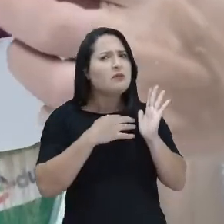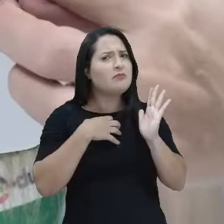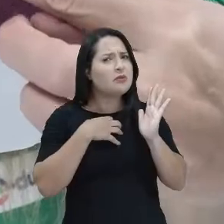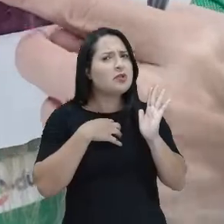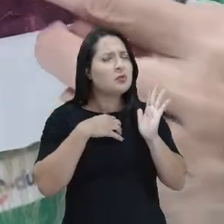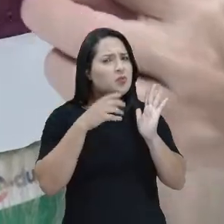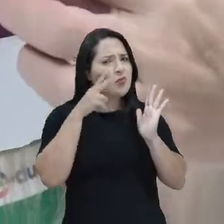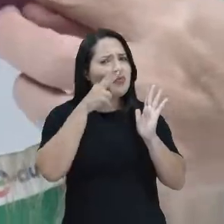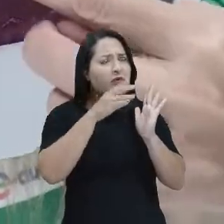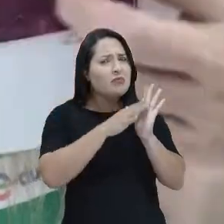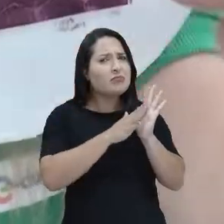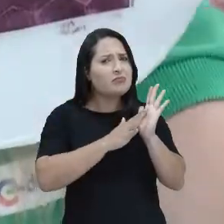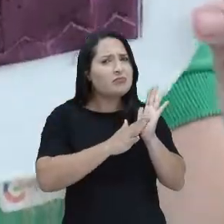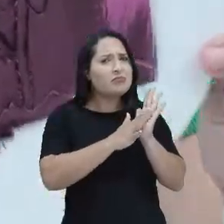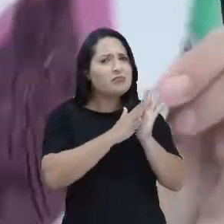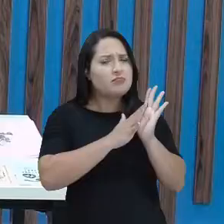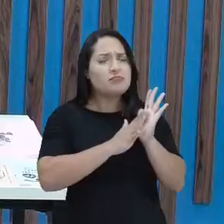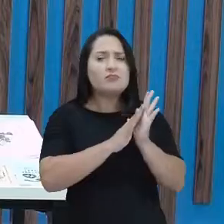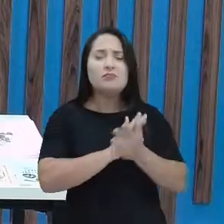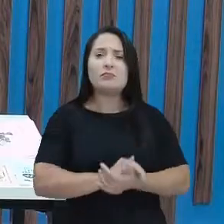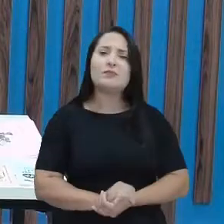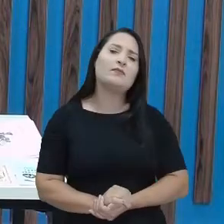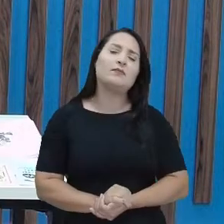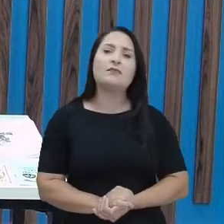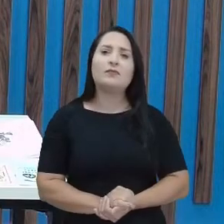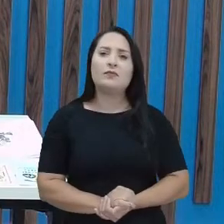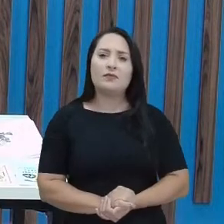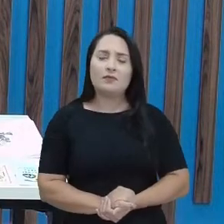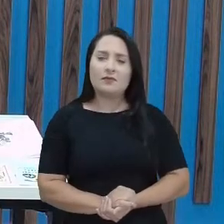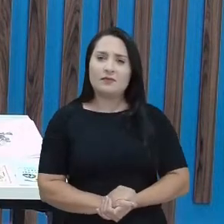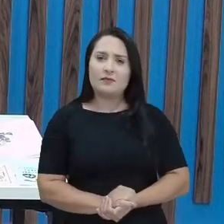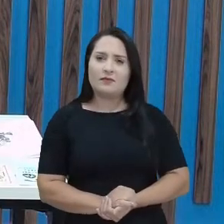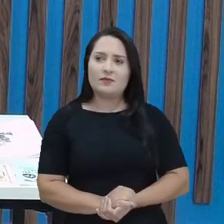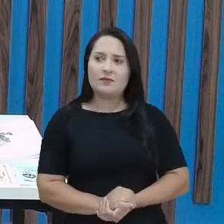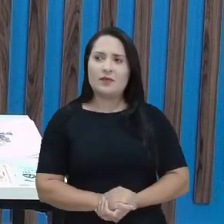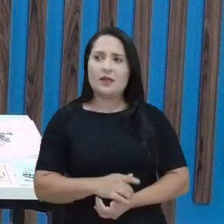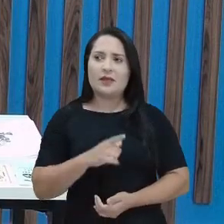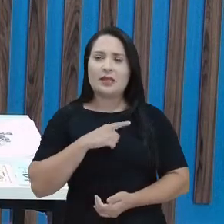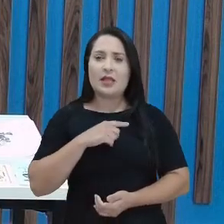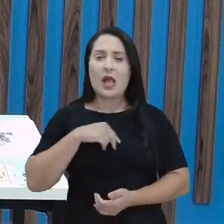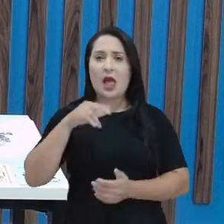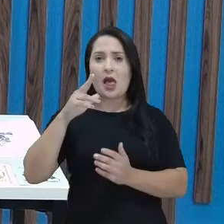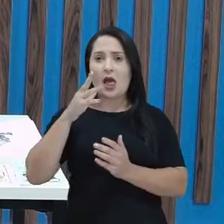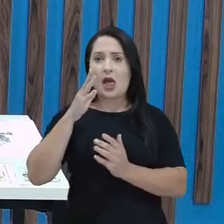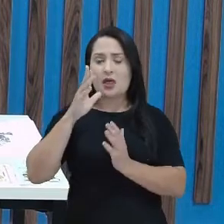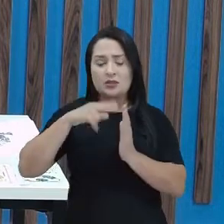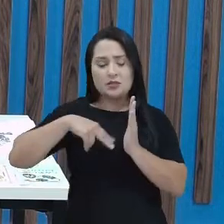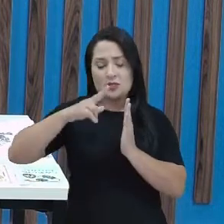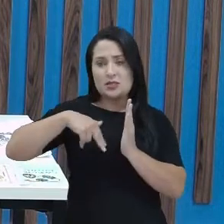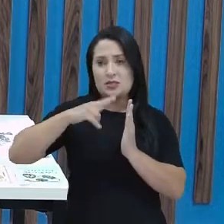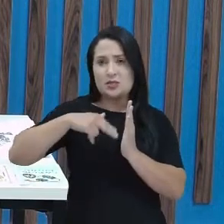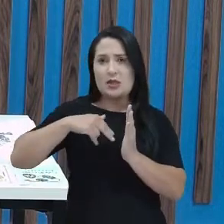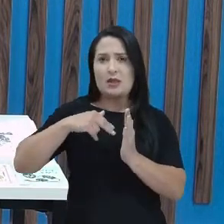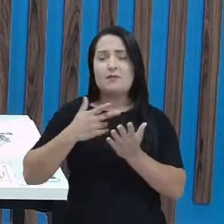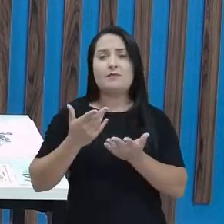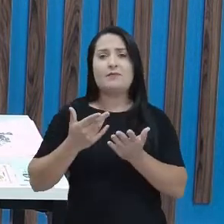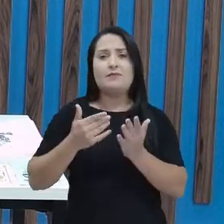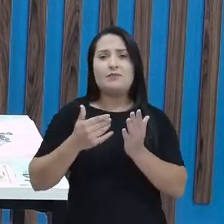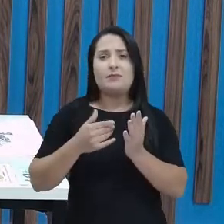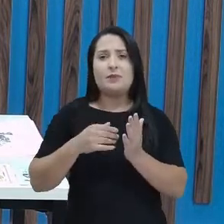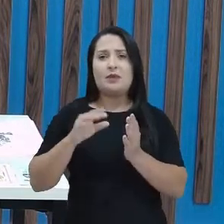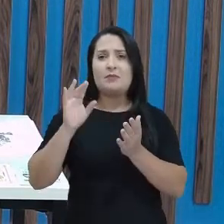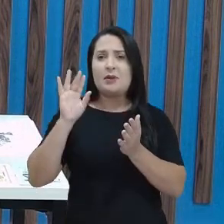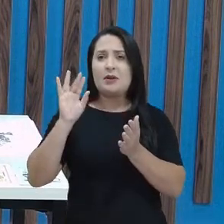bem fundo. Certo? E aí, você passa a tinta. Pega o pincel, a escovinha, a